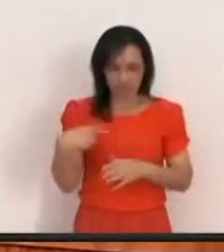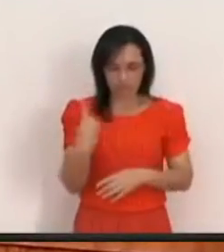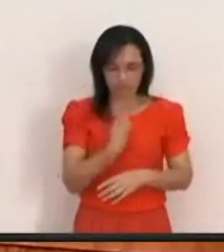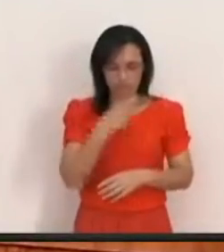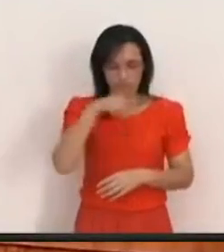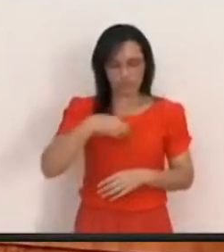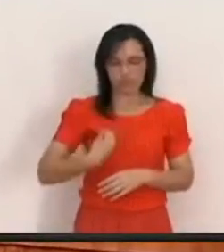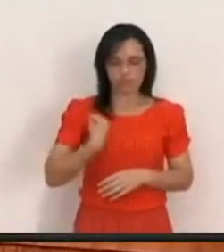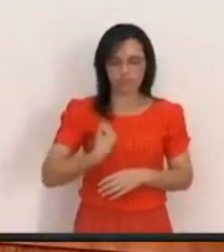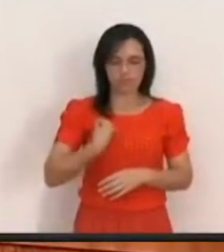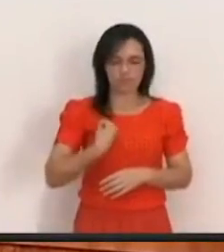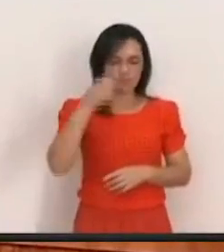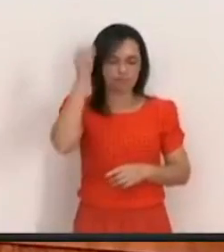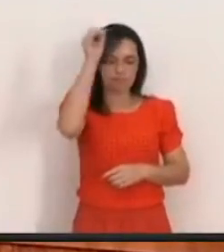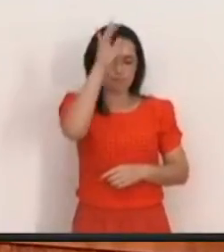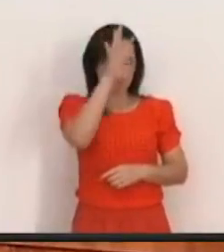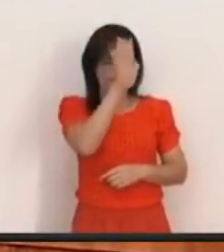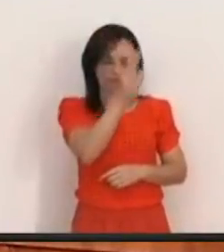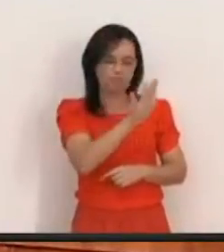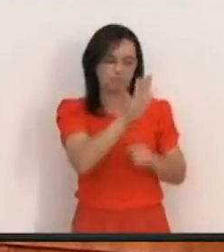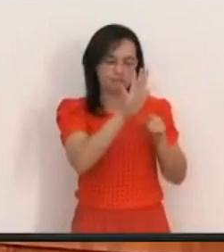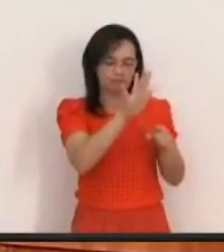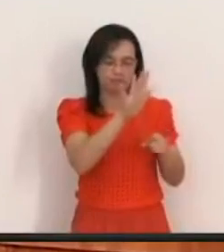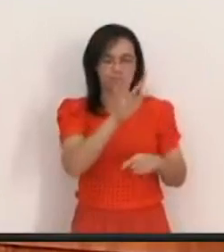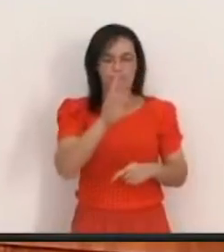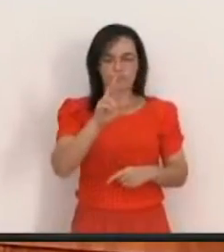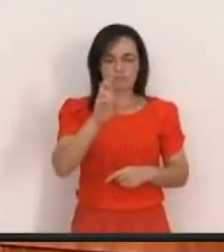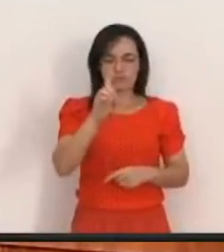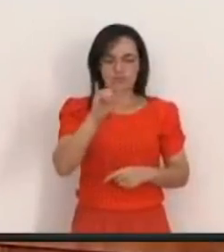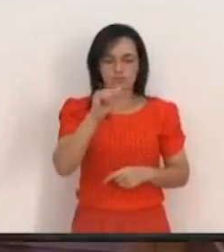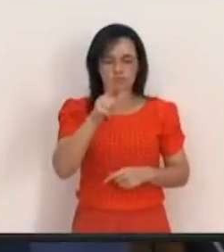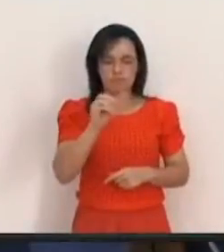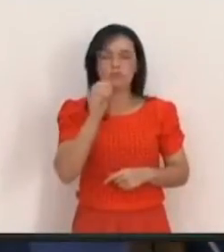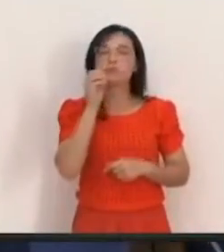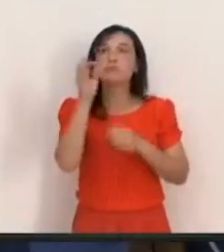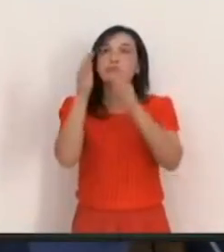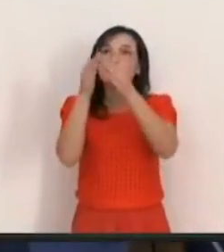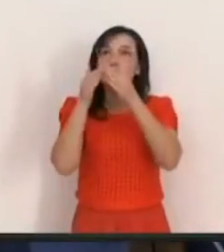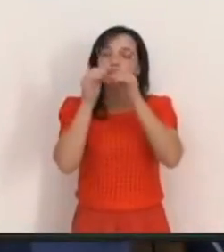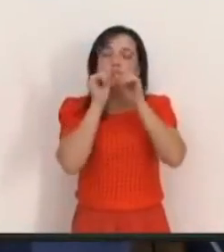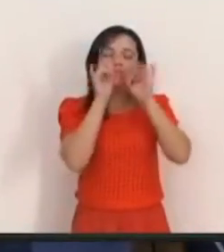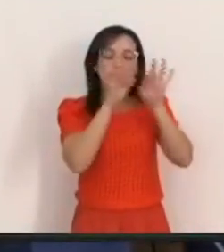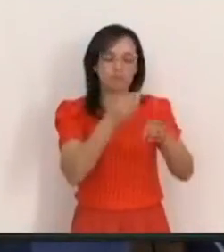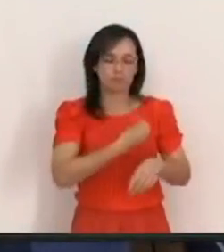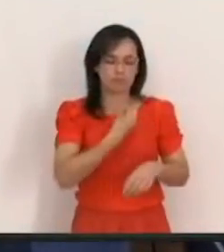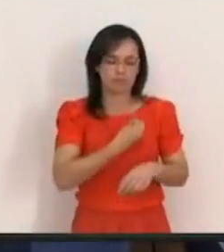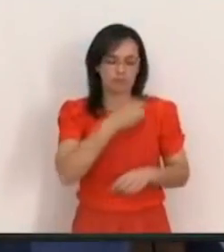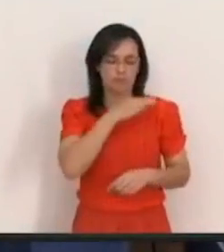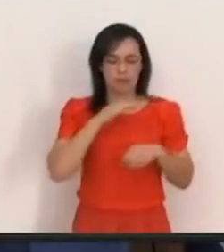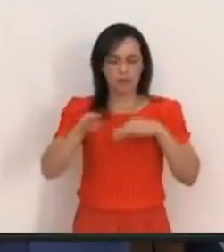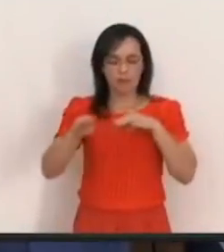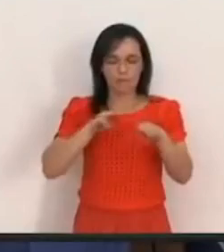aqui Impondo as mãos Sobre o Rodrigo Pedir a benção Do Senhor Sobre a sua vida Seu ministério